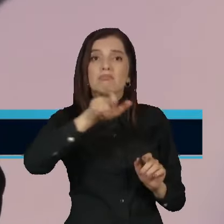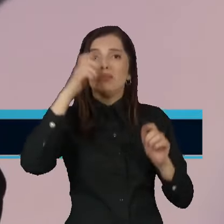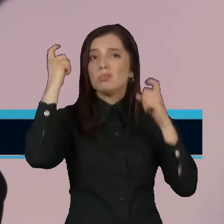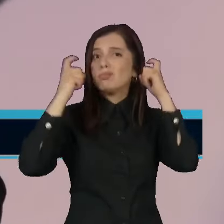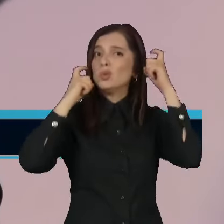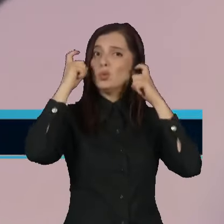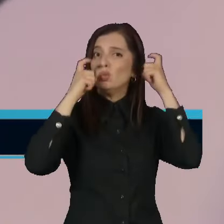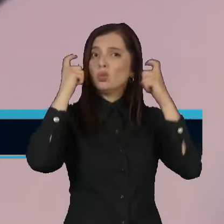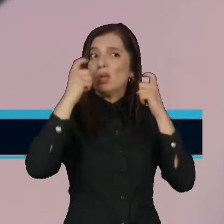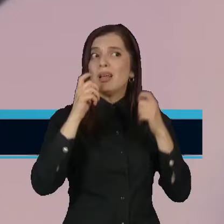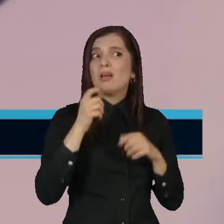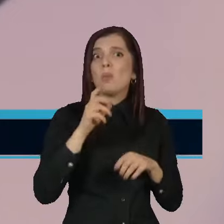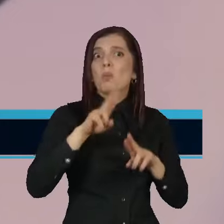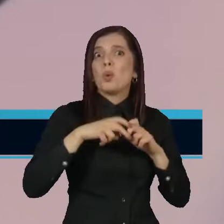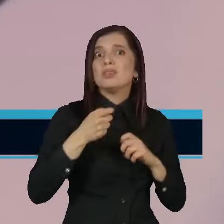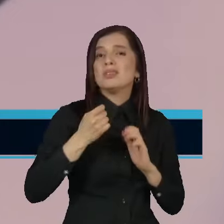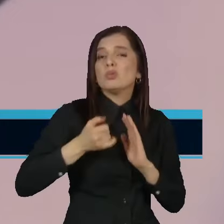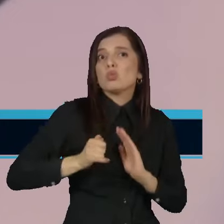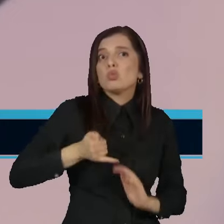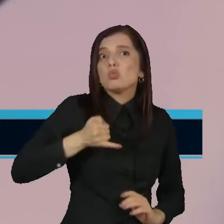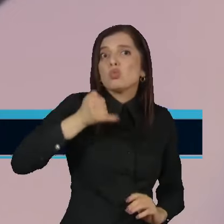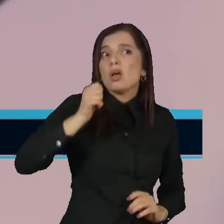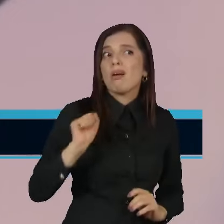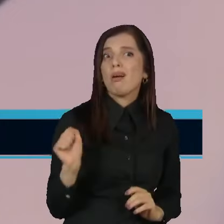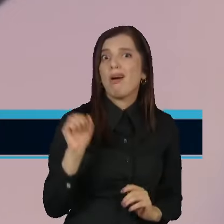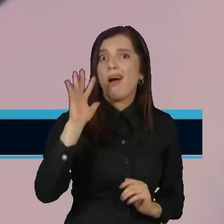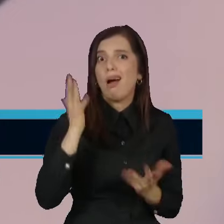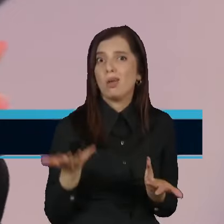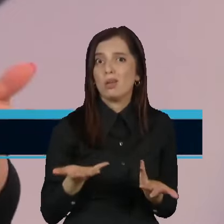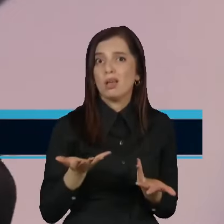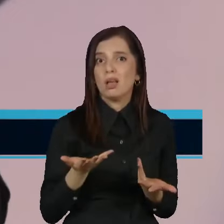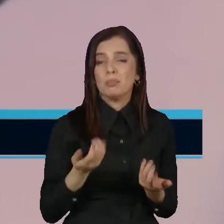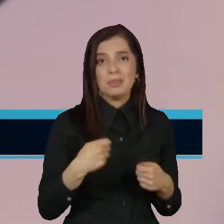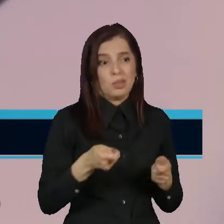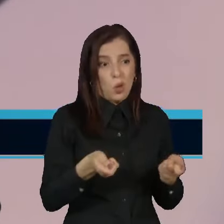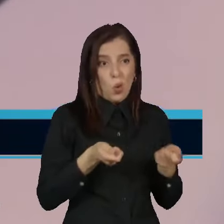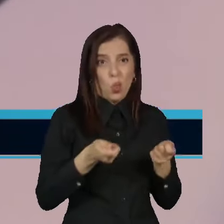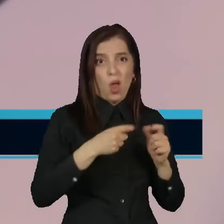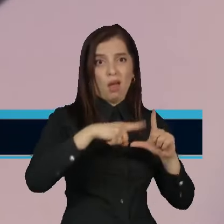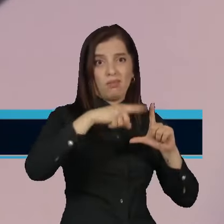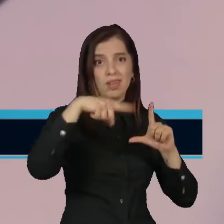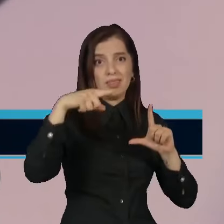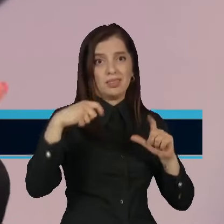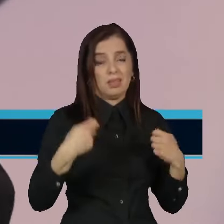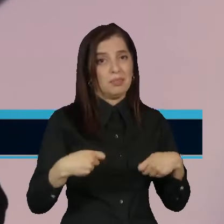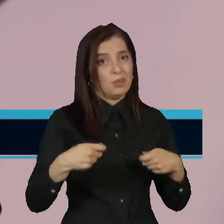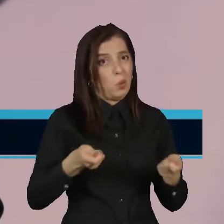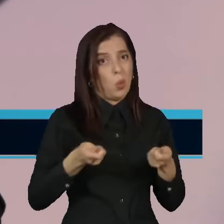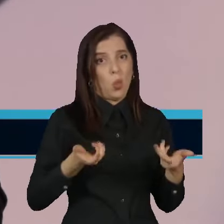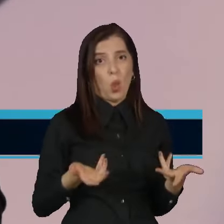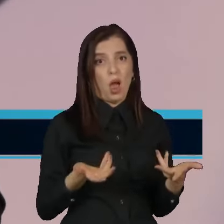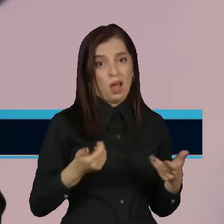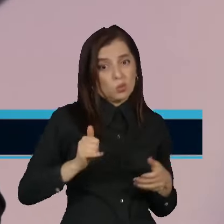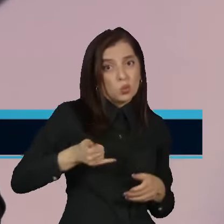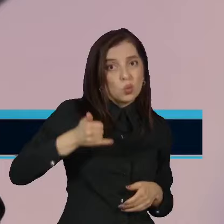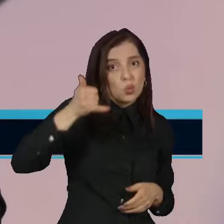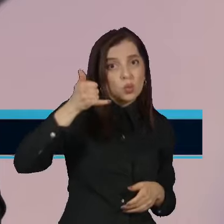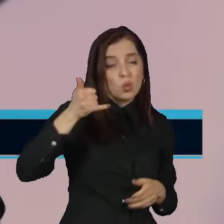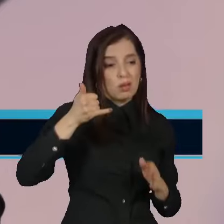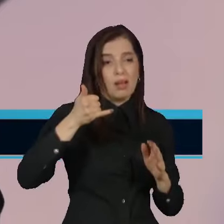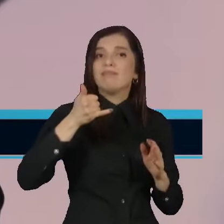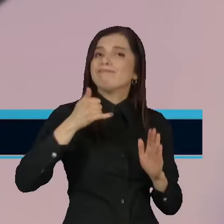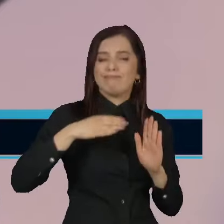fazer o controle inflacionário vão ter que aumentar a taxa de juros. E isso, por si só, traz uma porção de efeitos que são